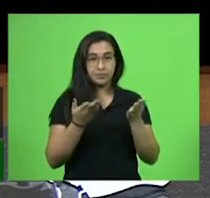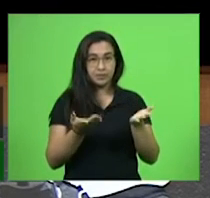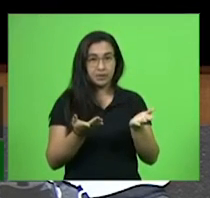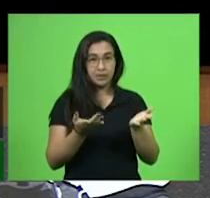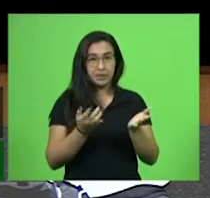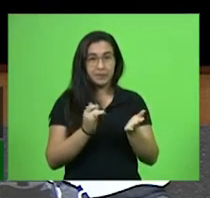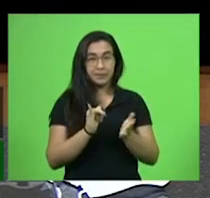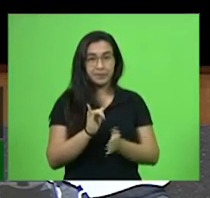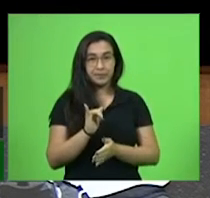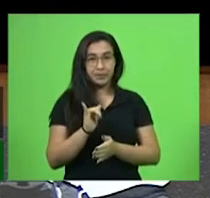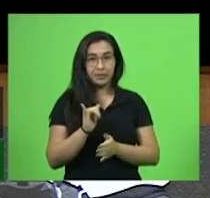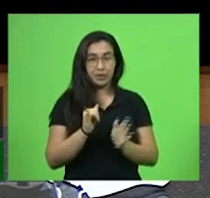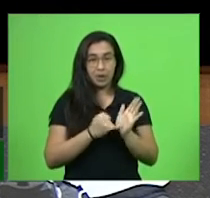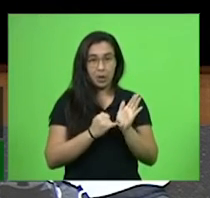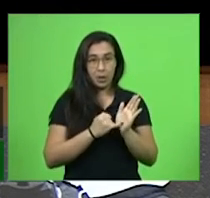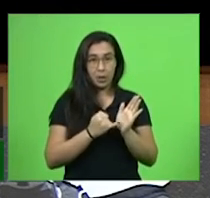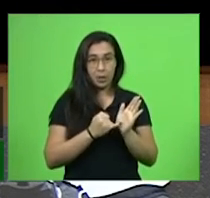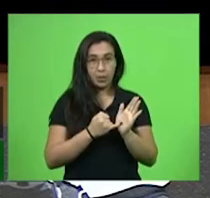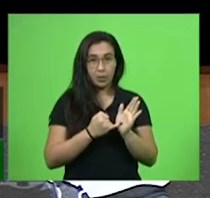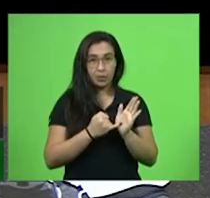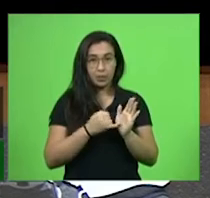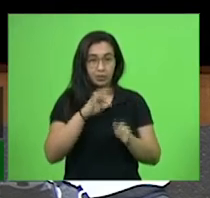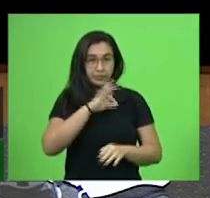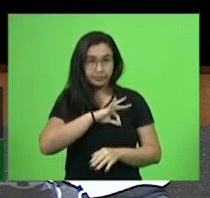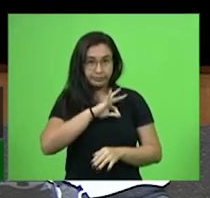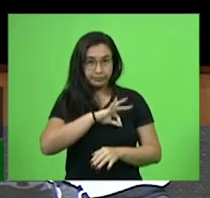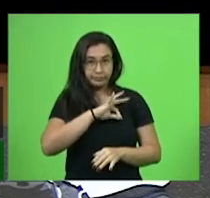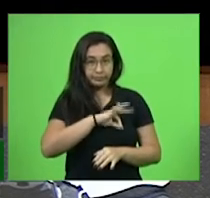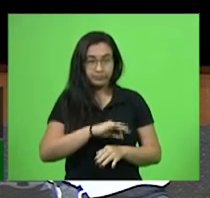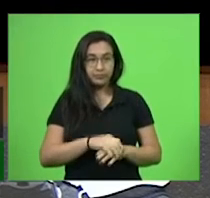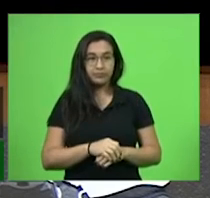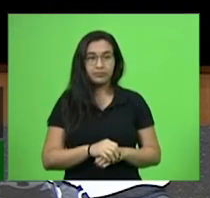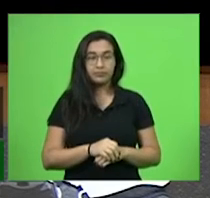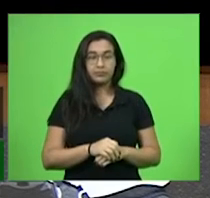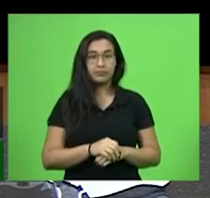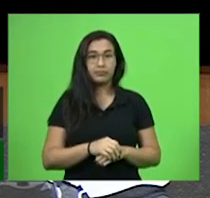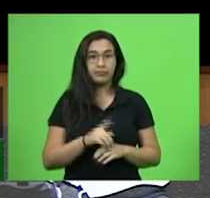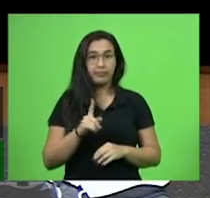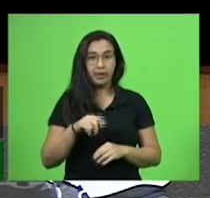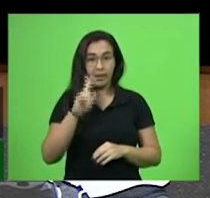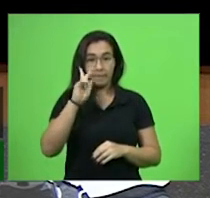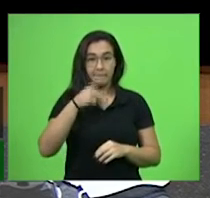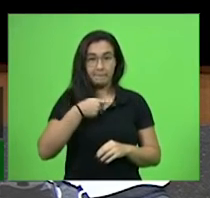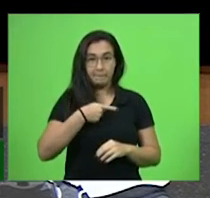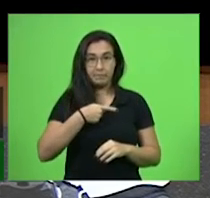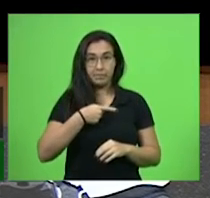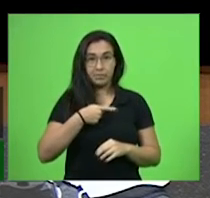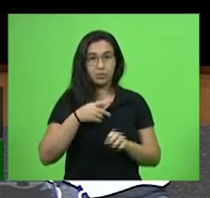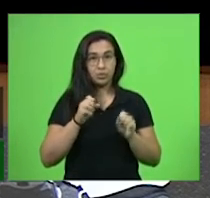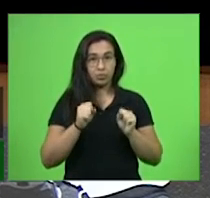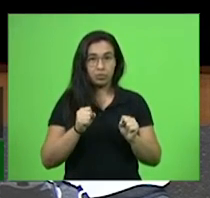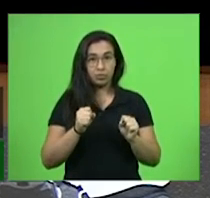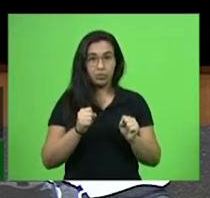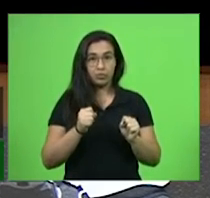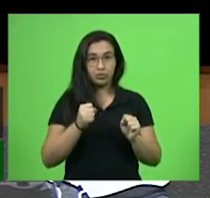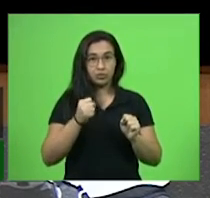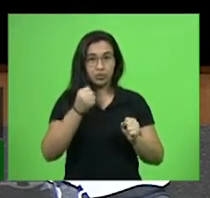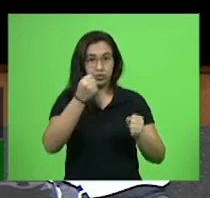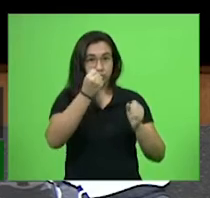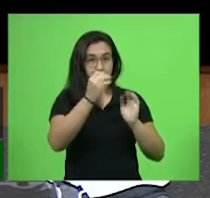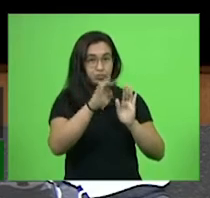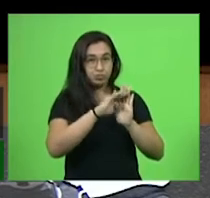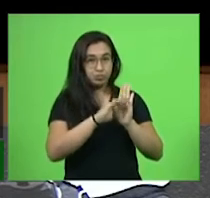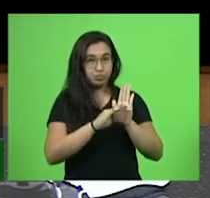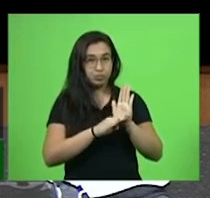renda. Ela própria é uma autodeclaração. Se o cidadão tem o direito de declarar